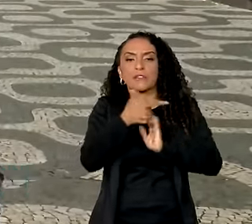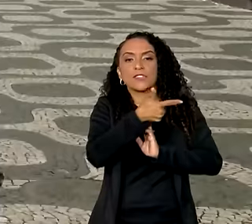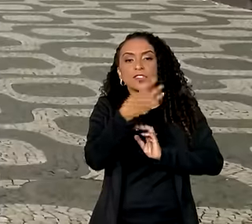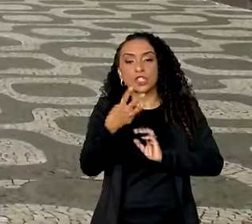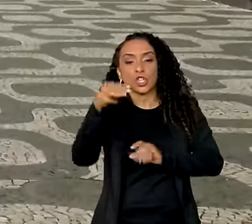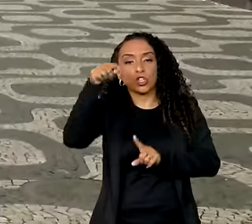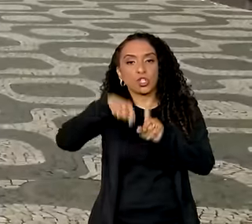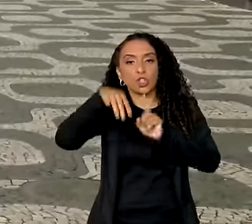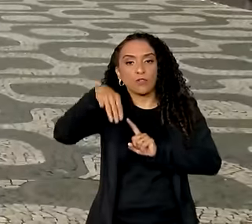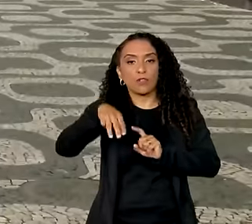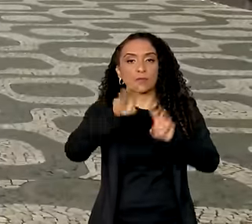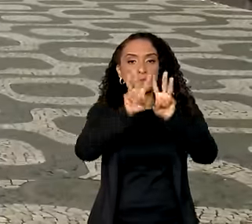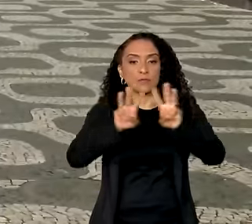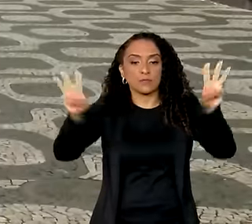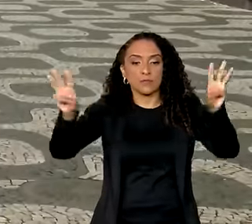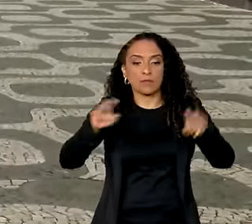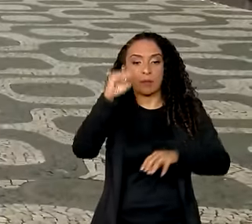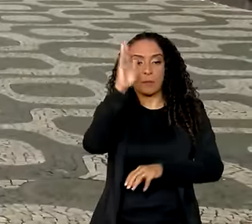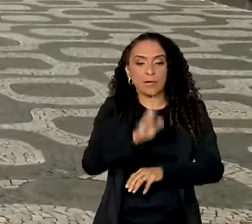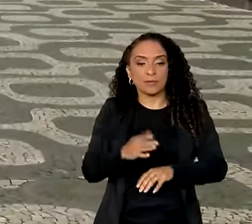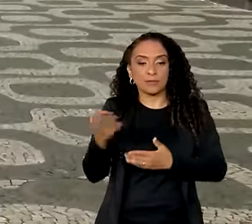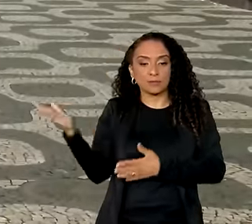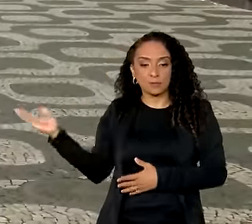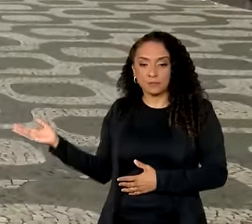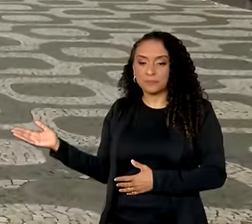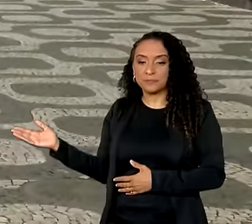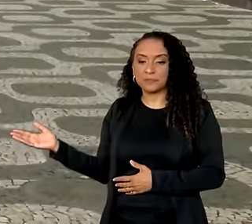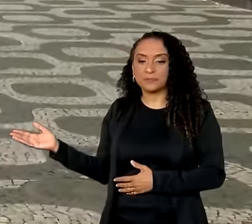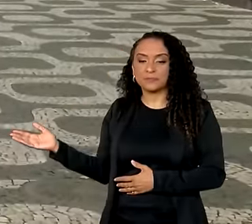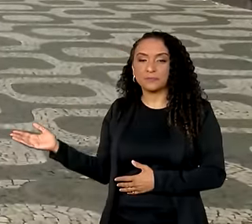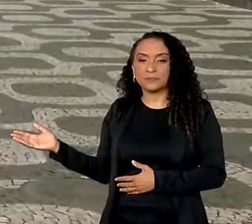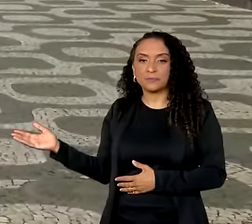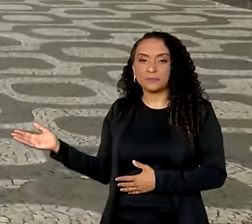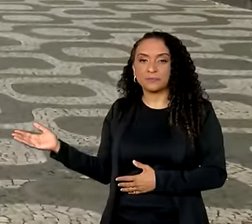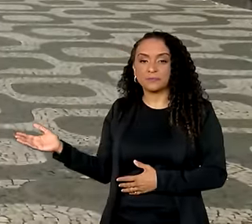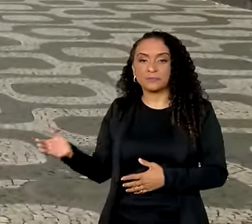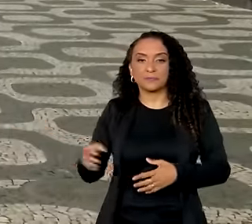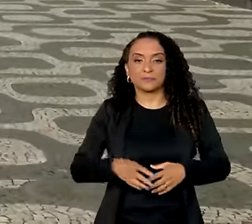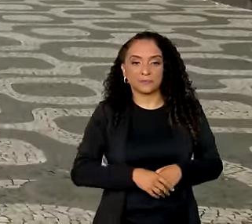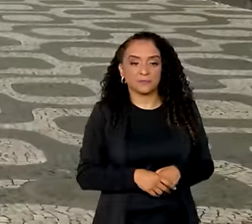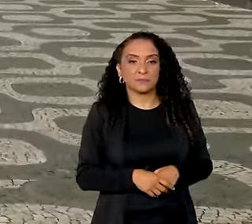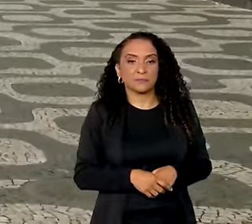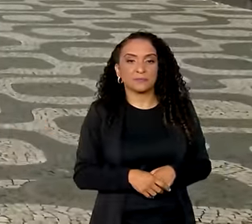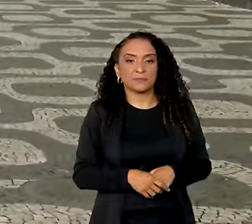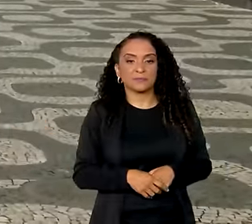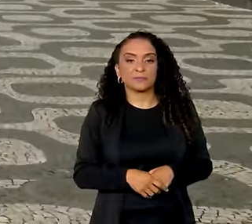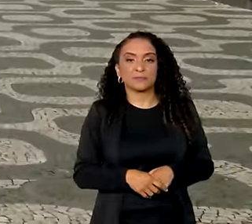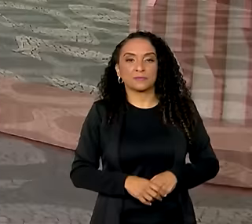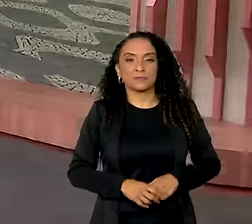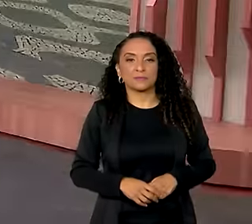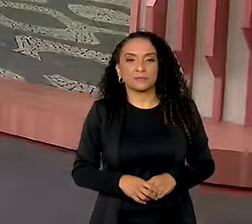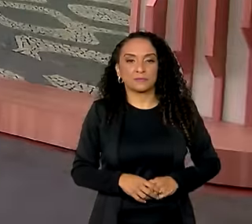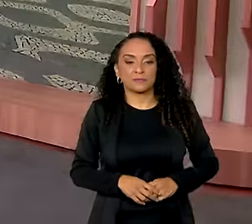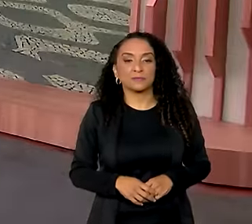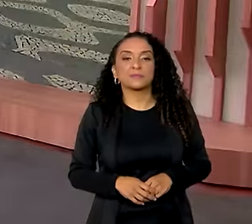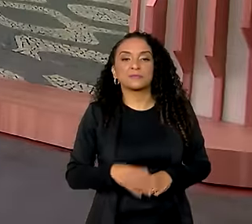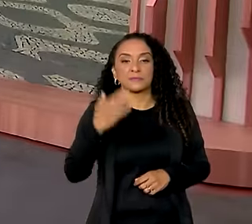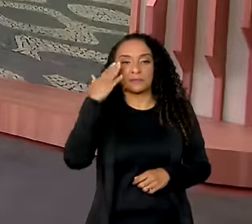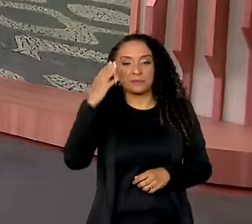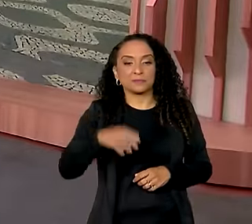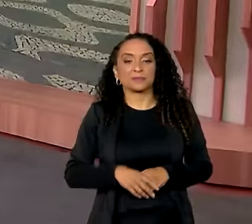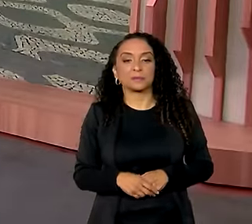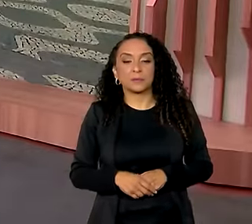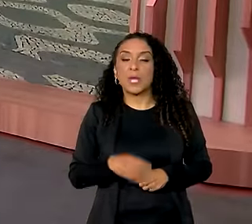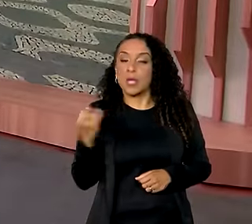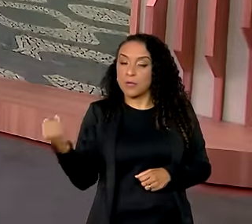novembro pelo site brasilparticipativo.presidencia.gov.br. Obrigada, Tiago.